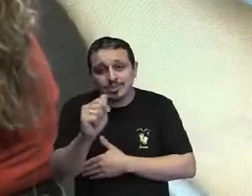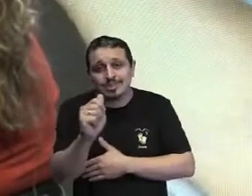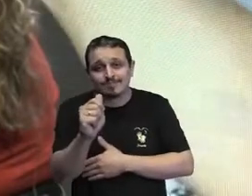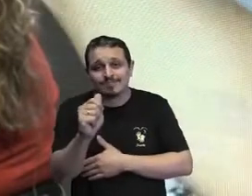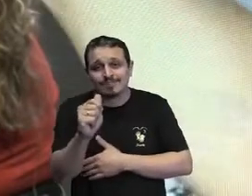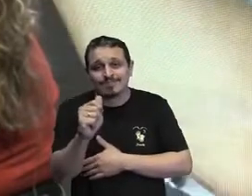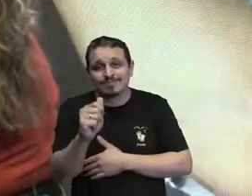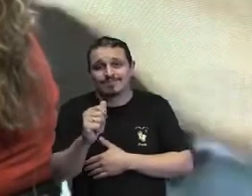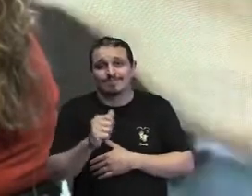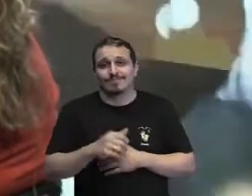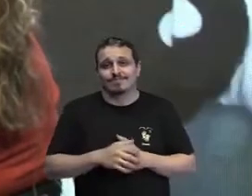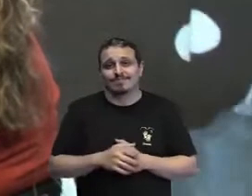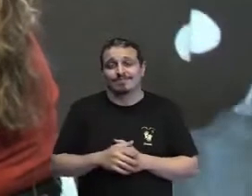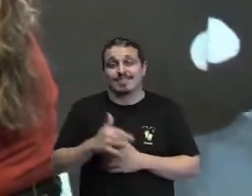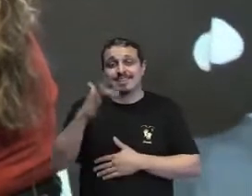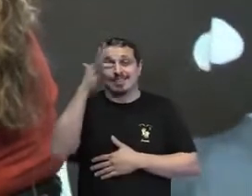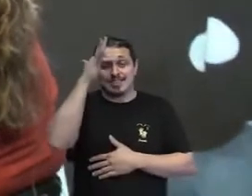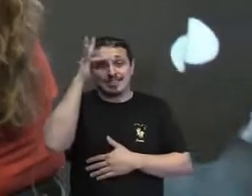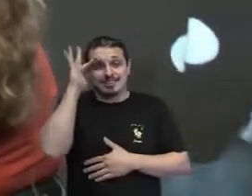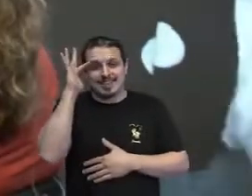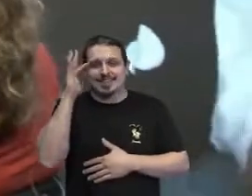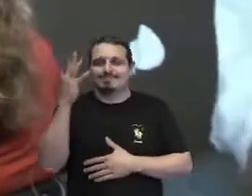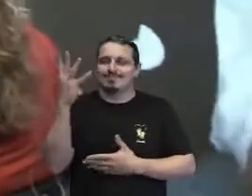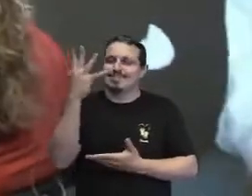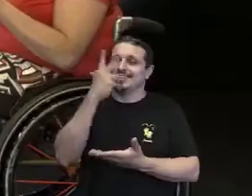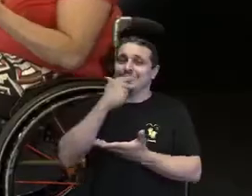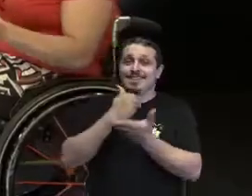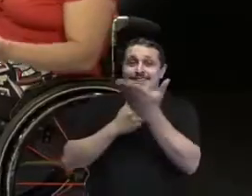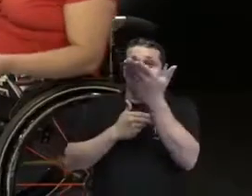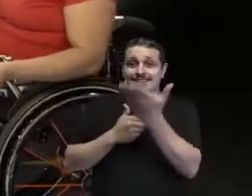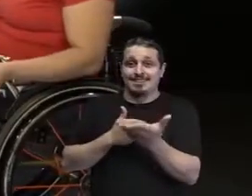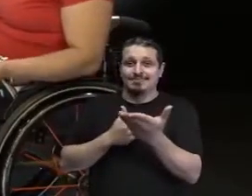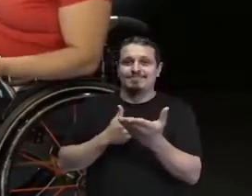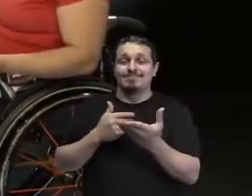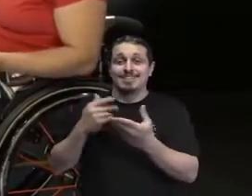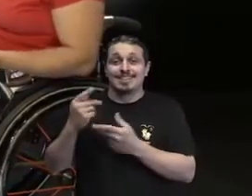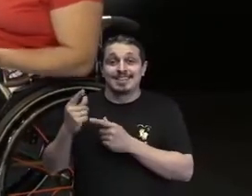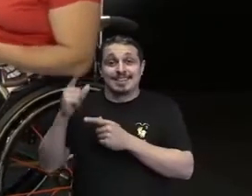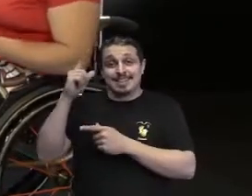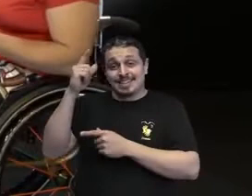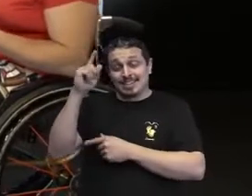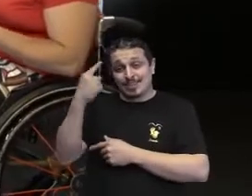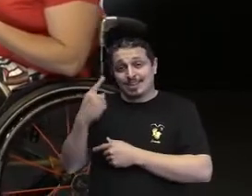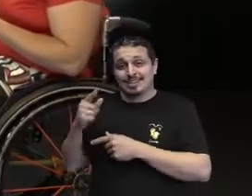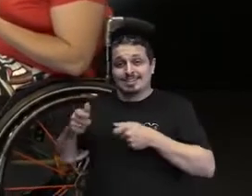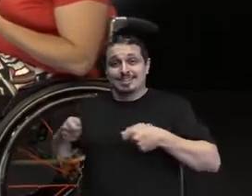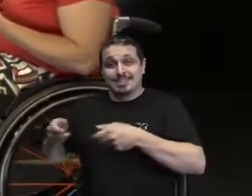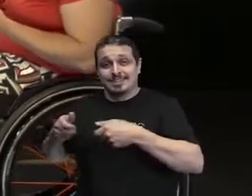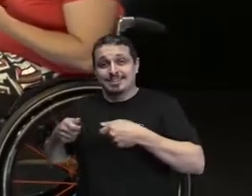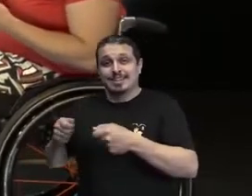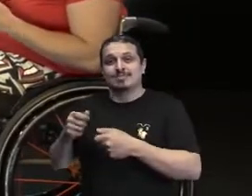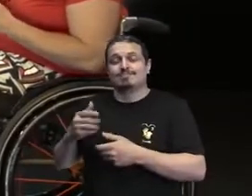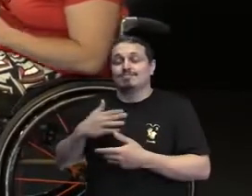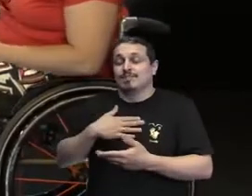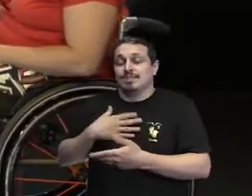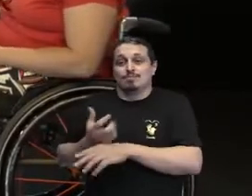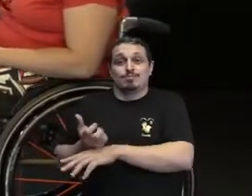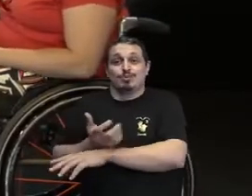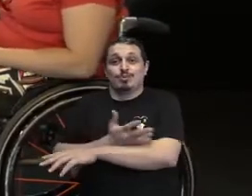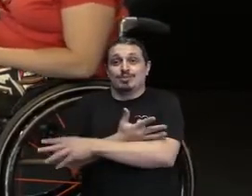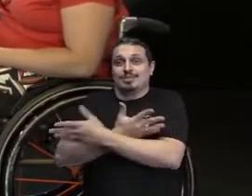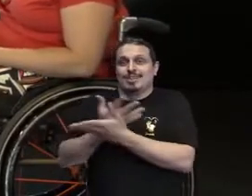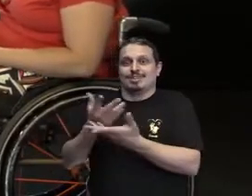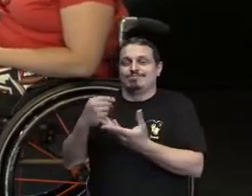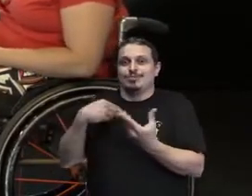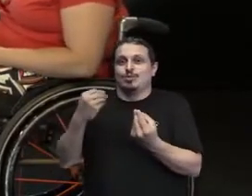Essa foi a pequena Loh. Que coisa mais linda, né, Tabata? Ai, gente, não consigo nem falar. fiquei emocionada. Quando eu vi sua mãe... Ai, gente,